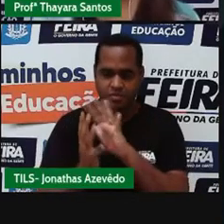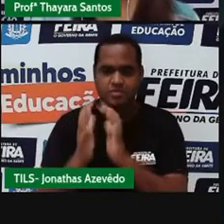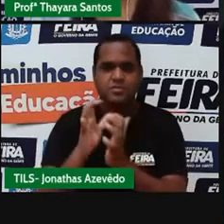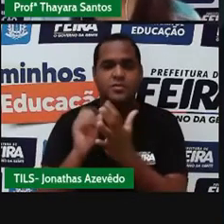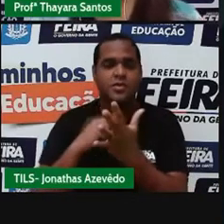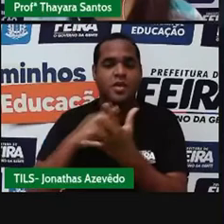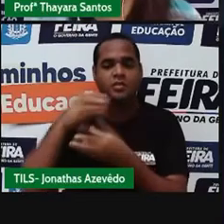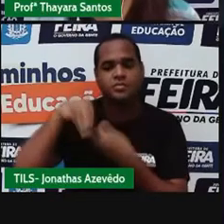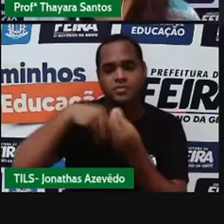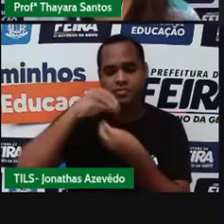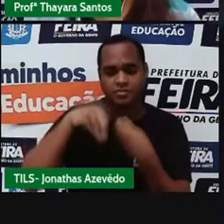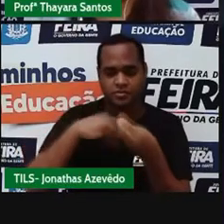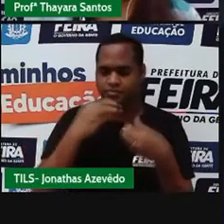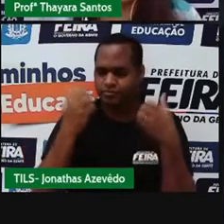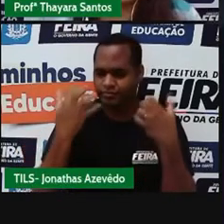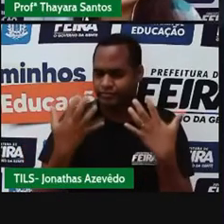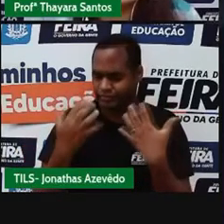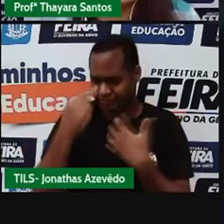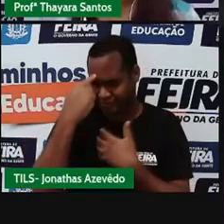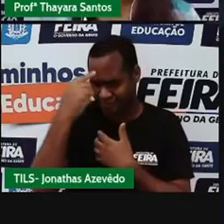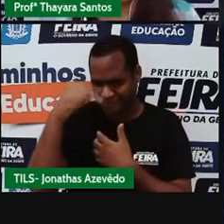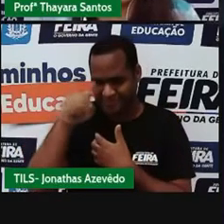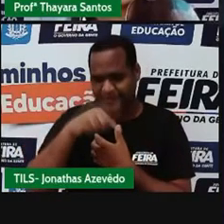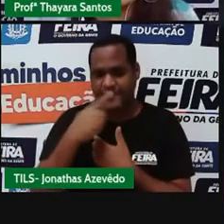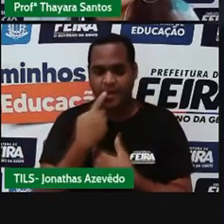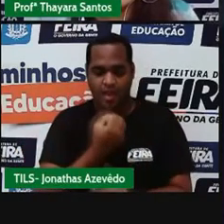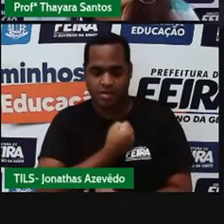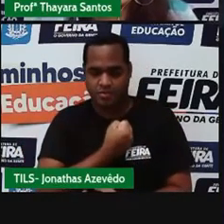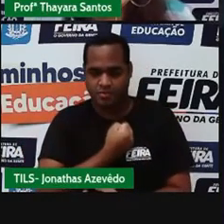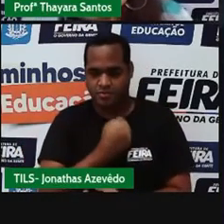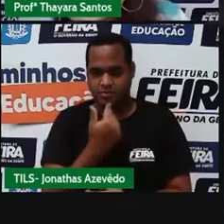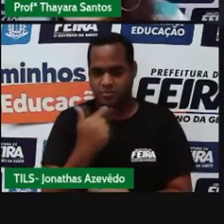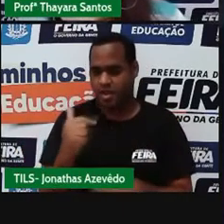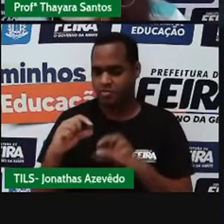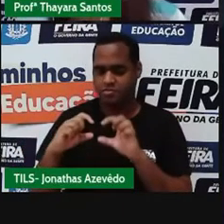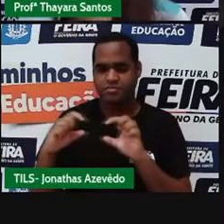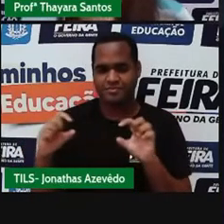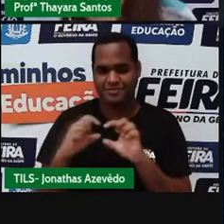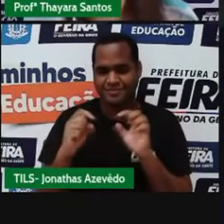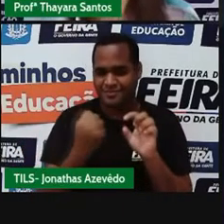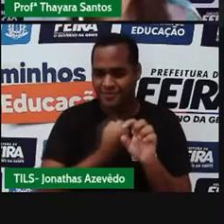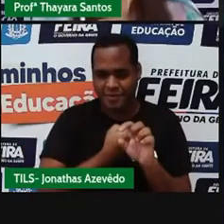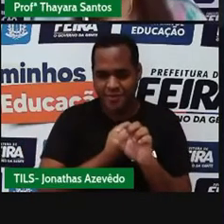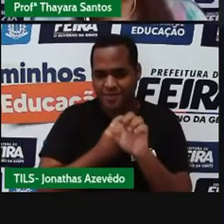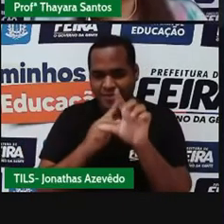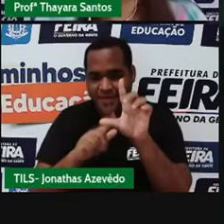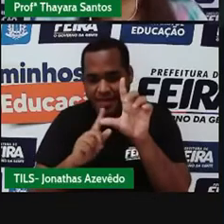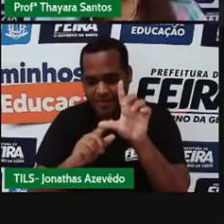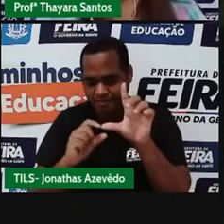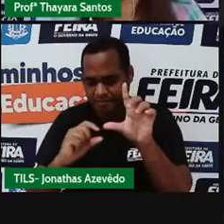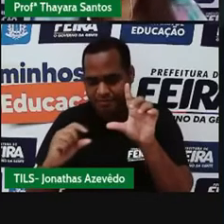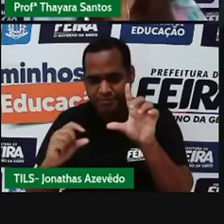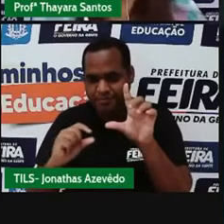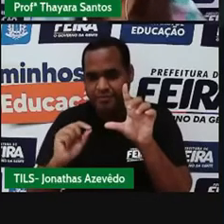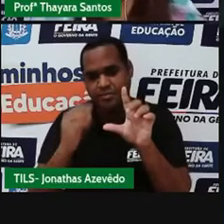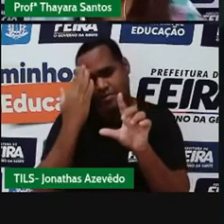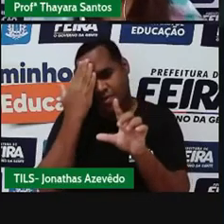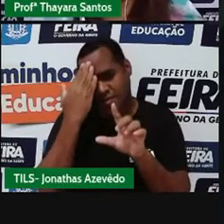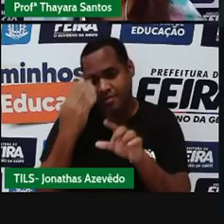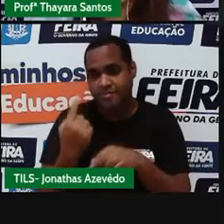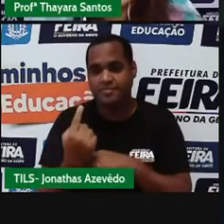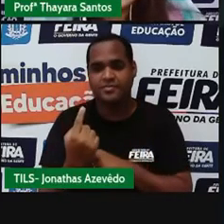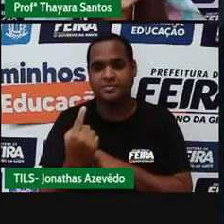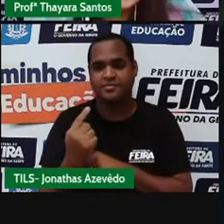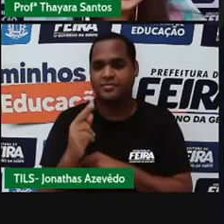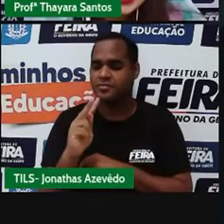das misturas, quando não tem número nenhum aqui embaixo da letrinha, a gente já sabe que é porque é um. Então, o